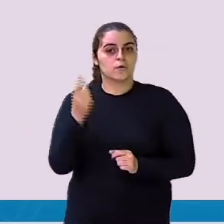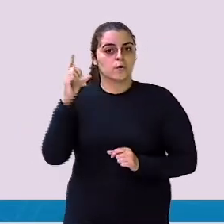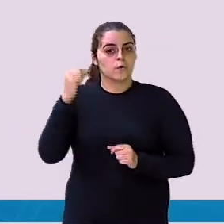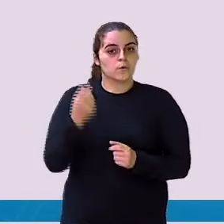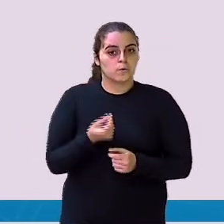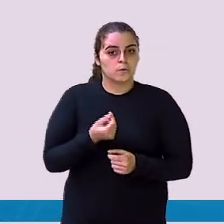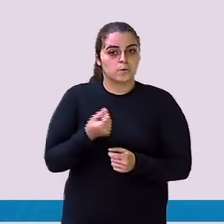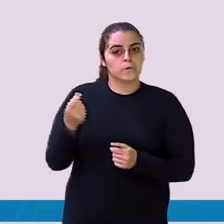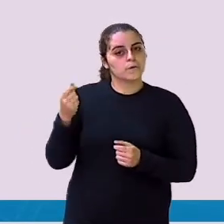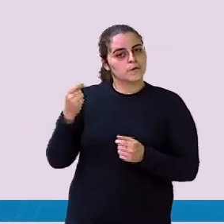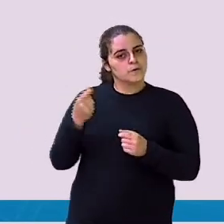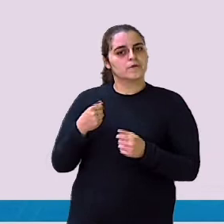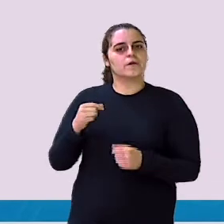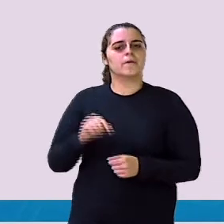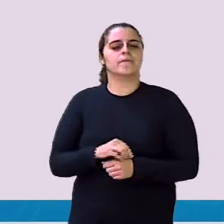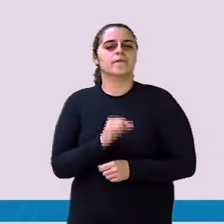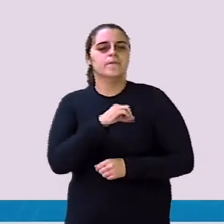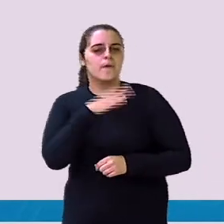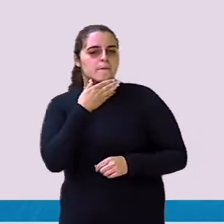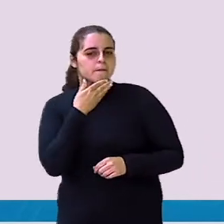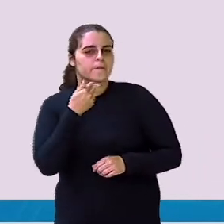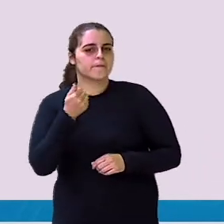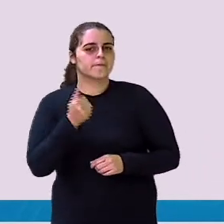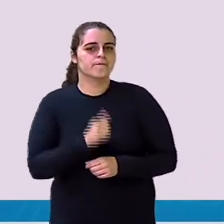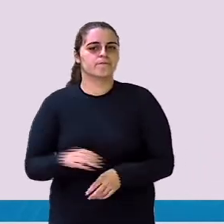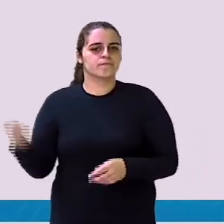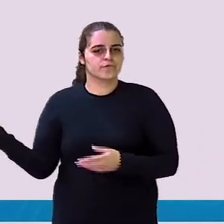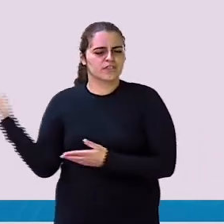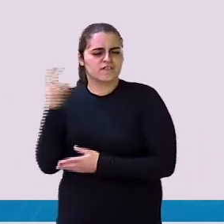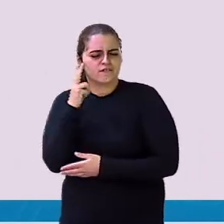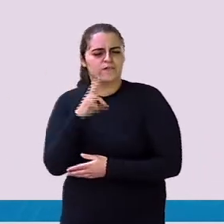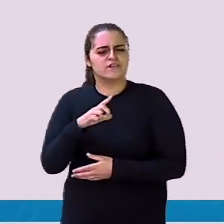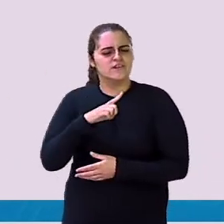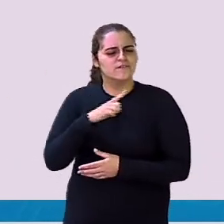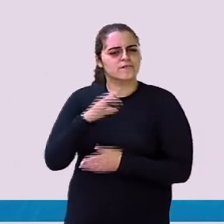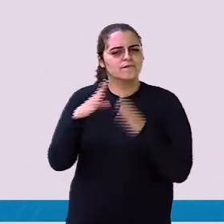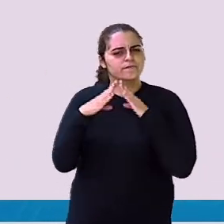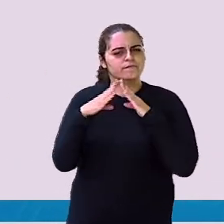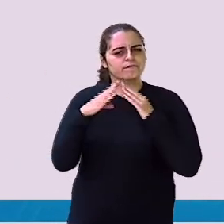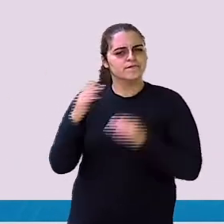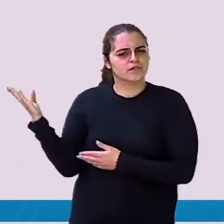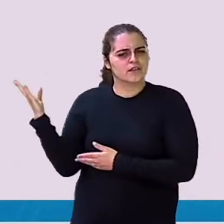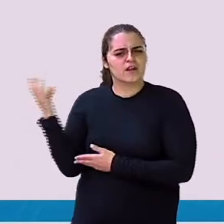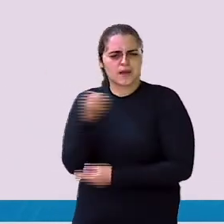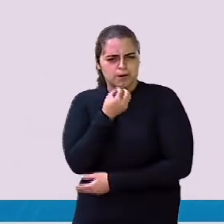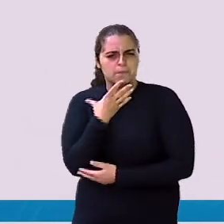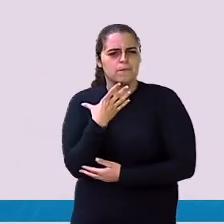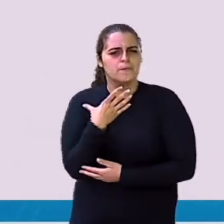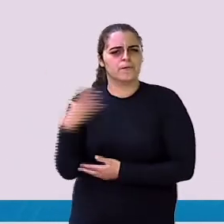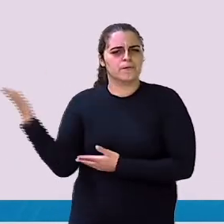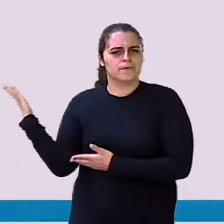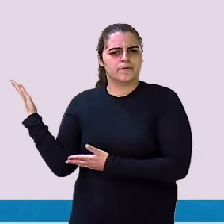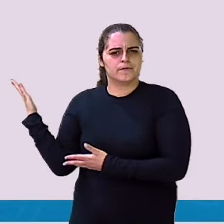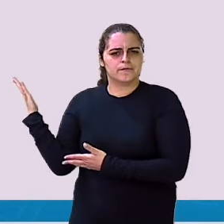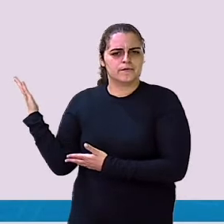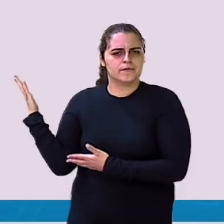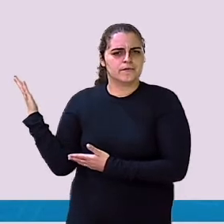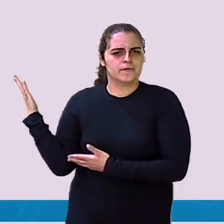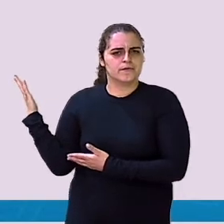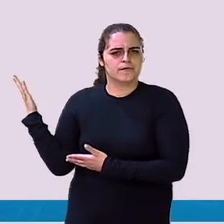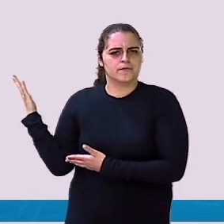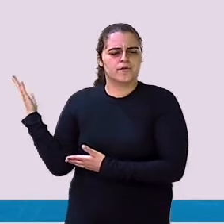LED? Olha Essa aqui Aquela que tem a luz branca Você tem ela aí Na sua casa Ela é muito boa Viu gente?